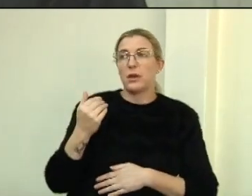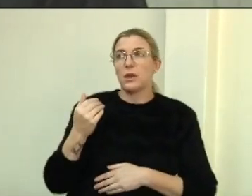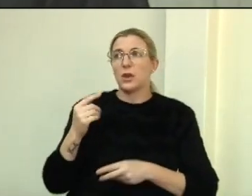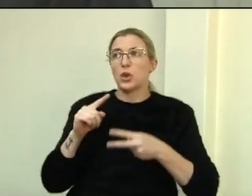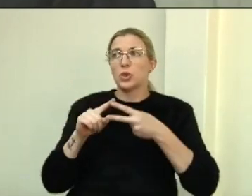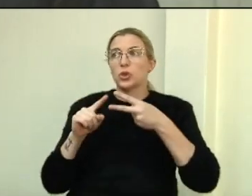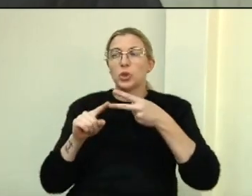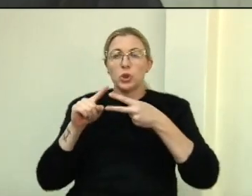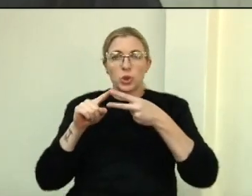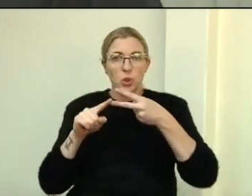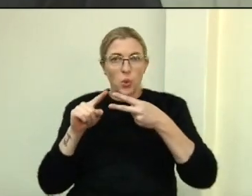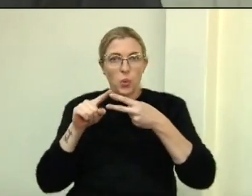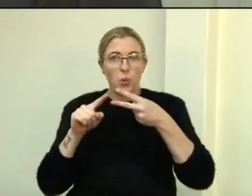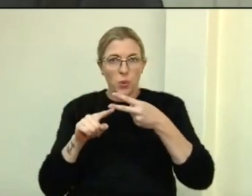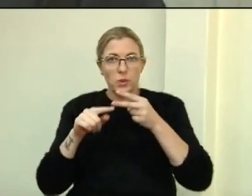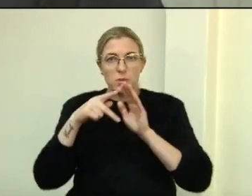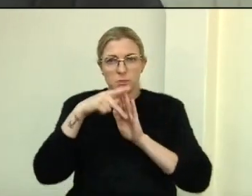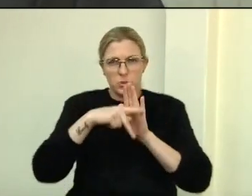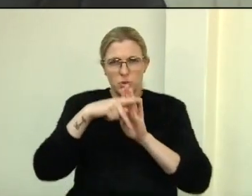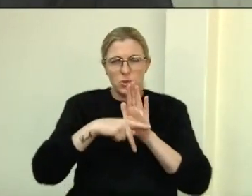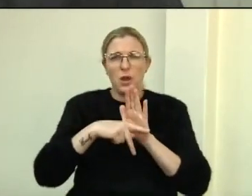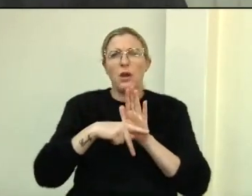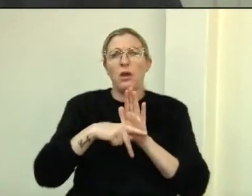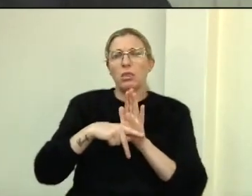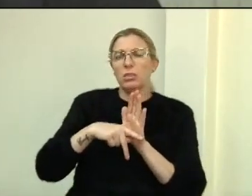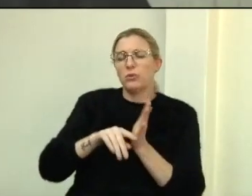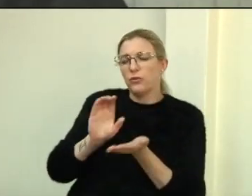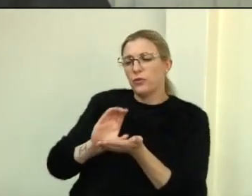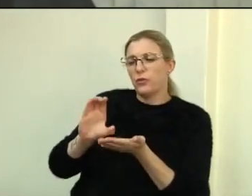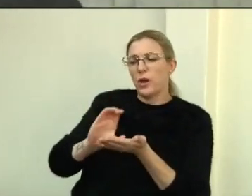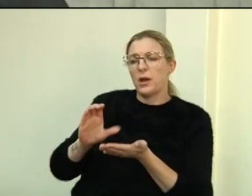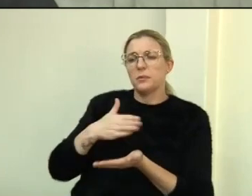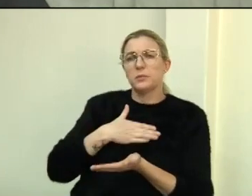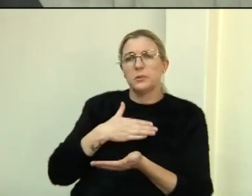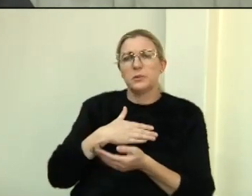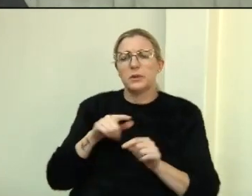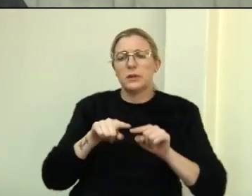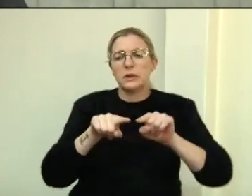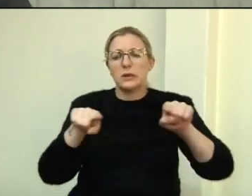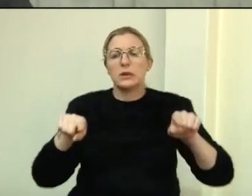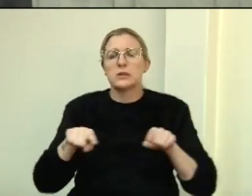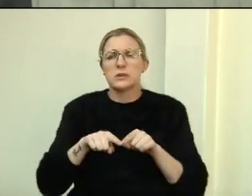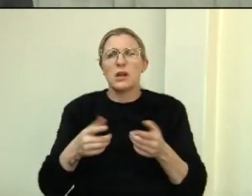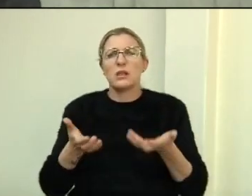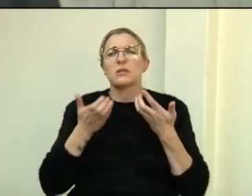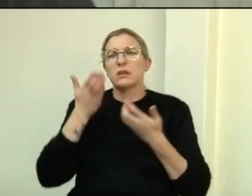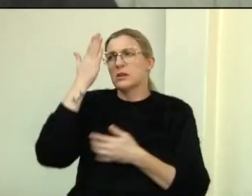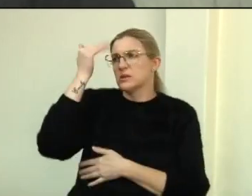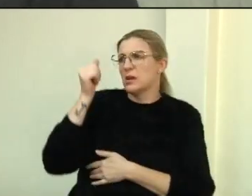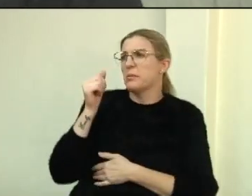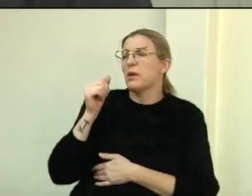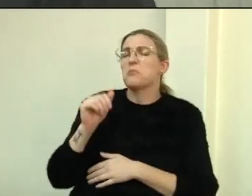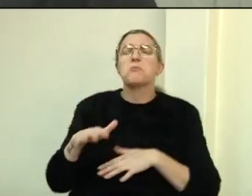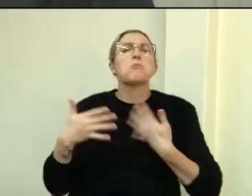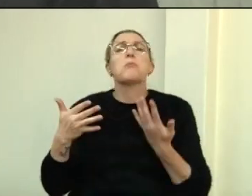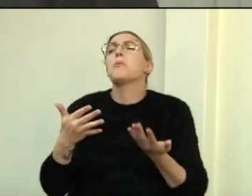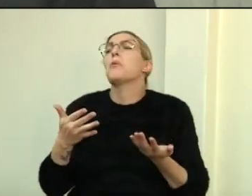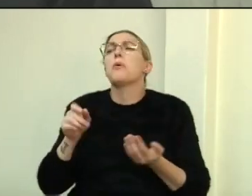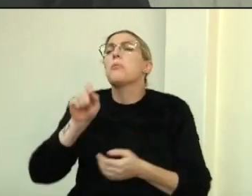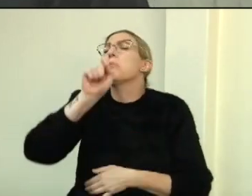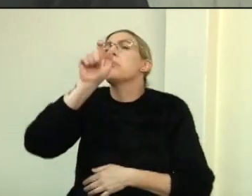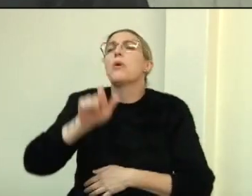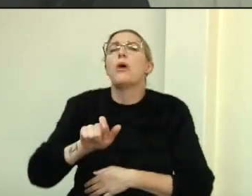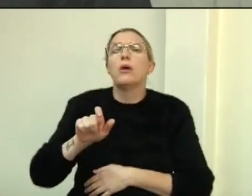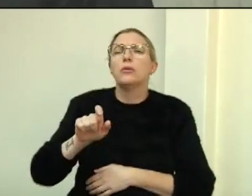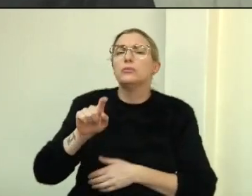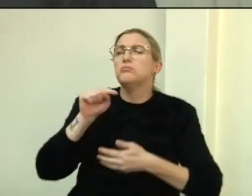outros vereadores, só para deixar registrado, tenho certeza que vai passar, vai ser aprovado, só para constar na